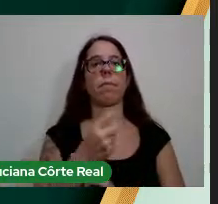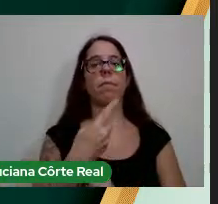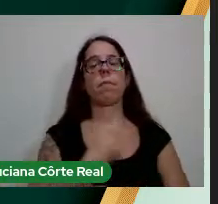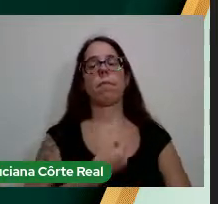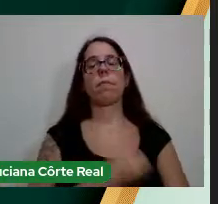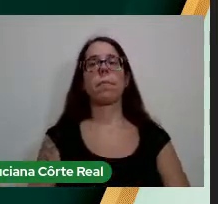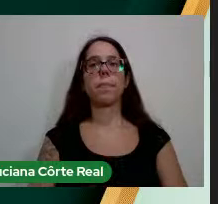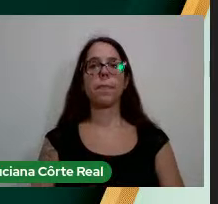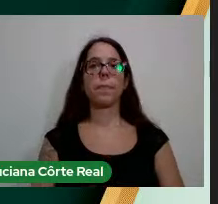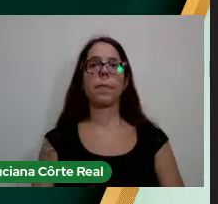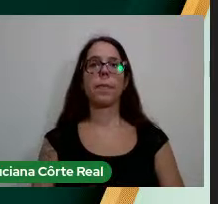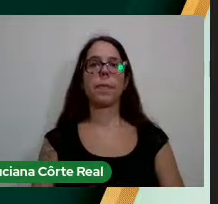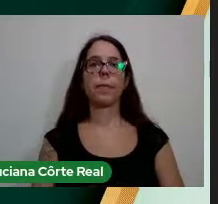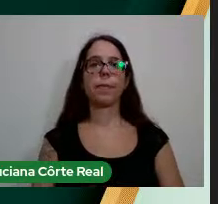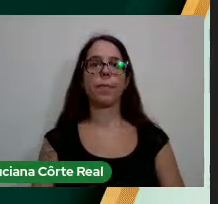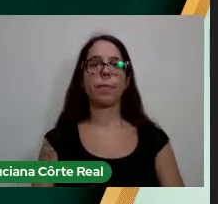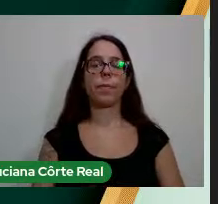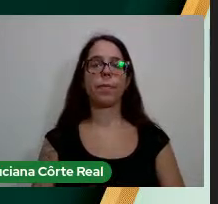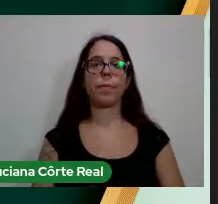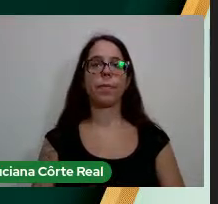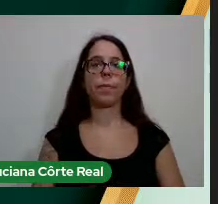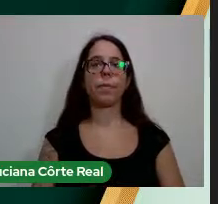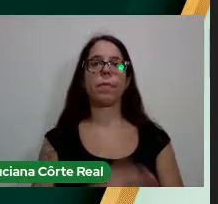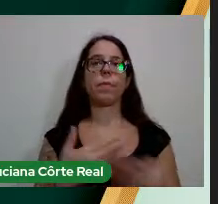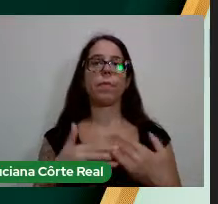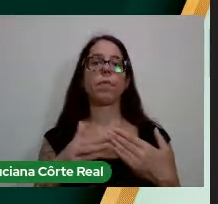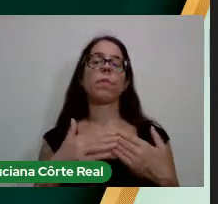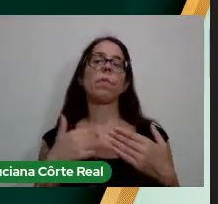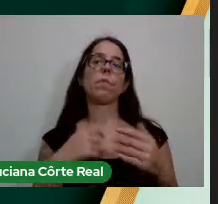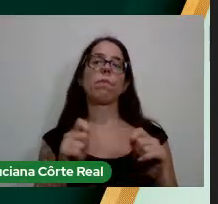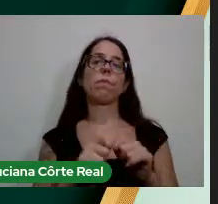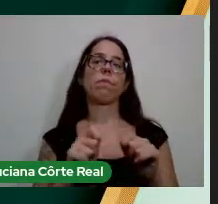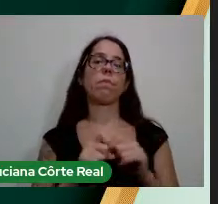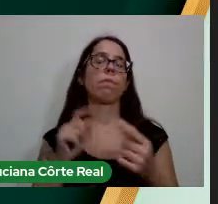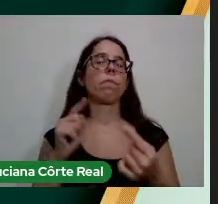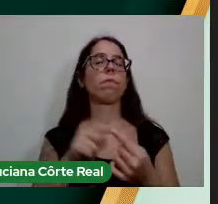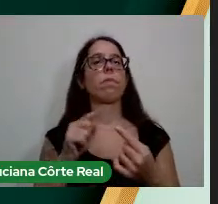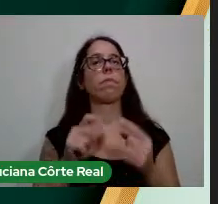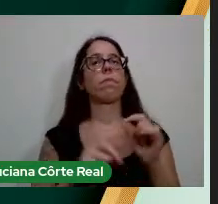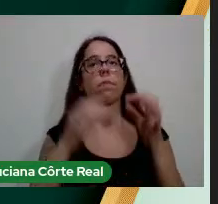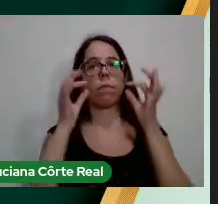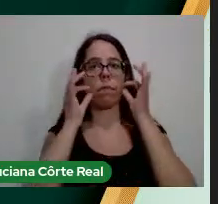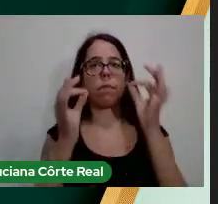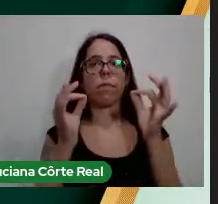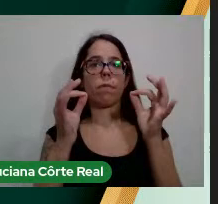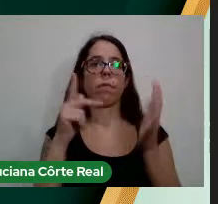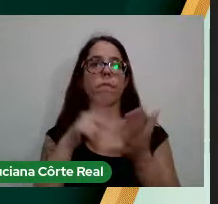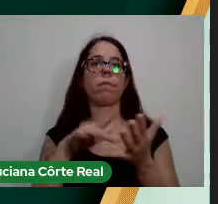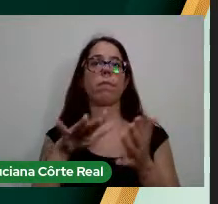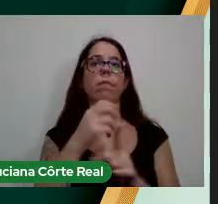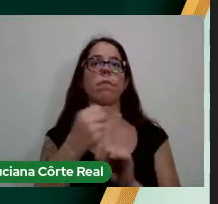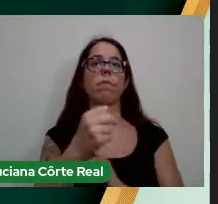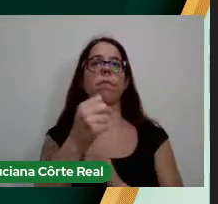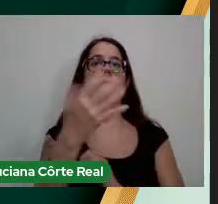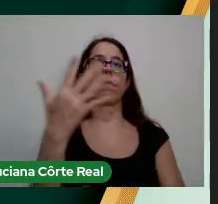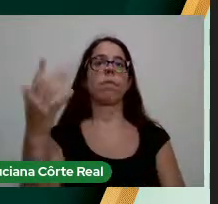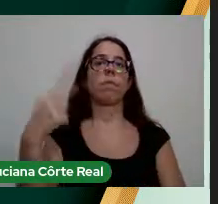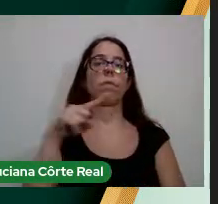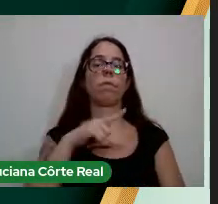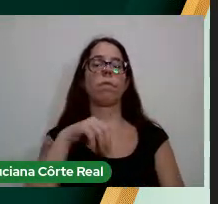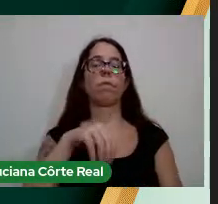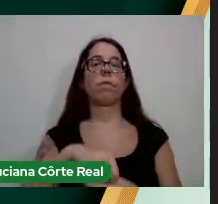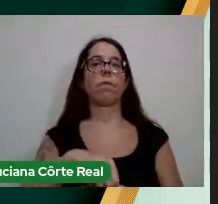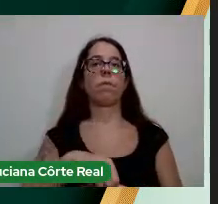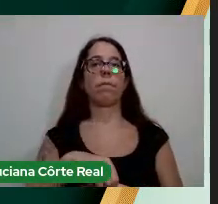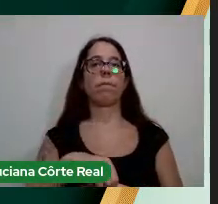vivemos Enfim, tudo farei para tentar a realidade socioambiental na qual estamos inseridos